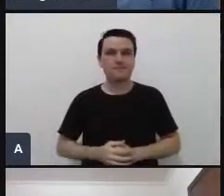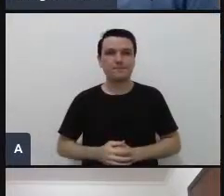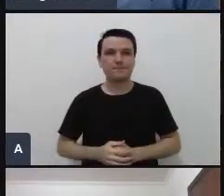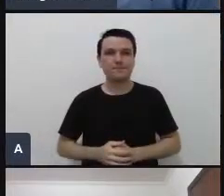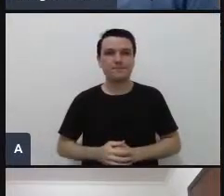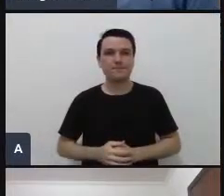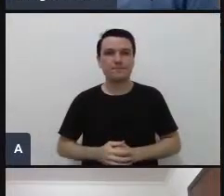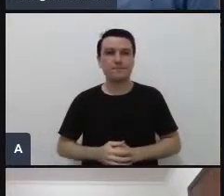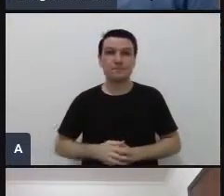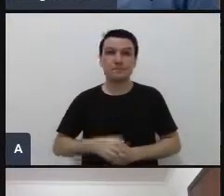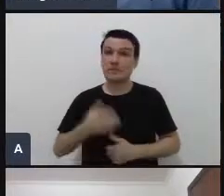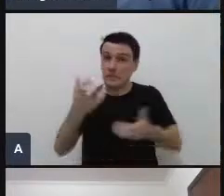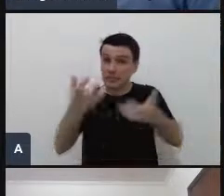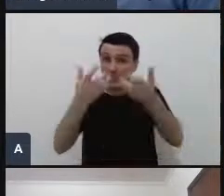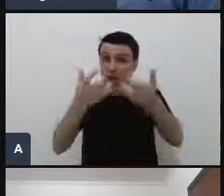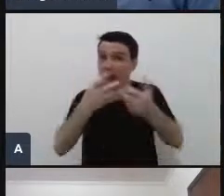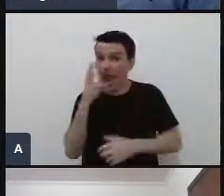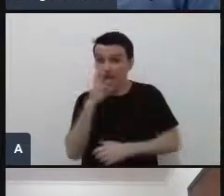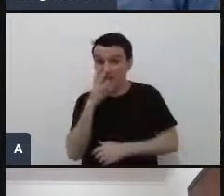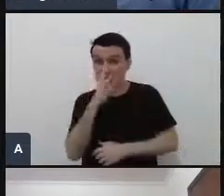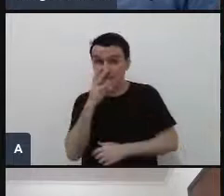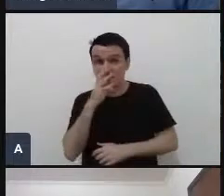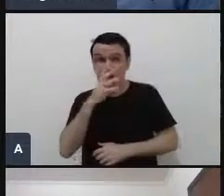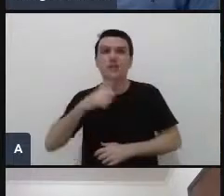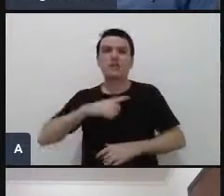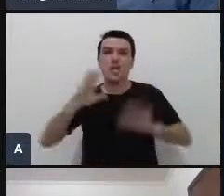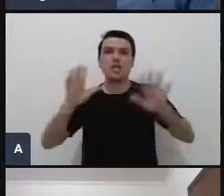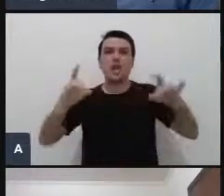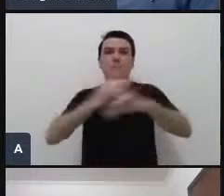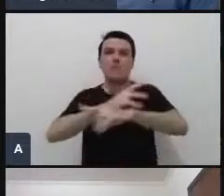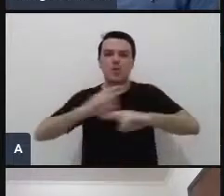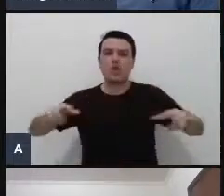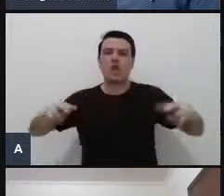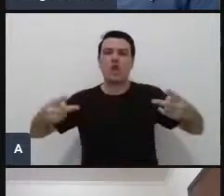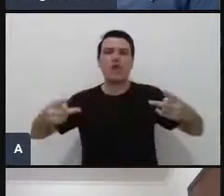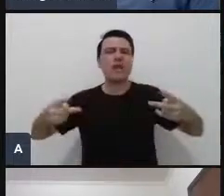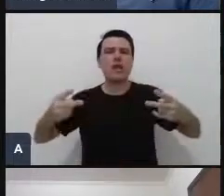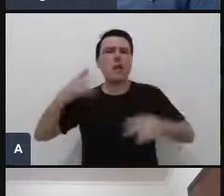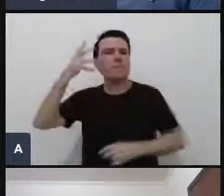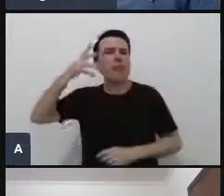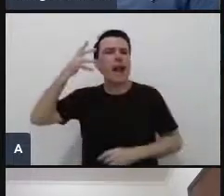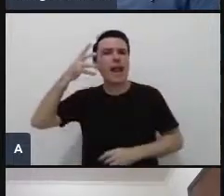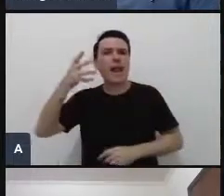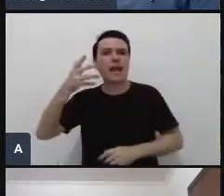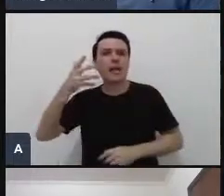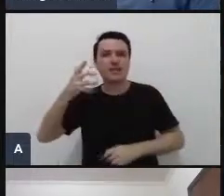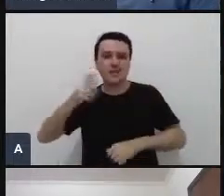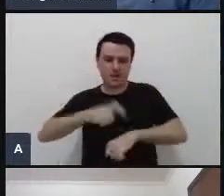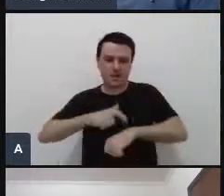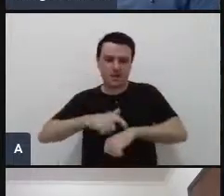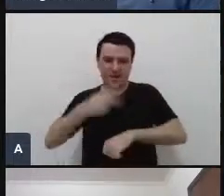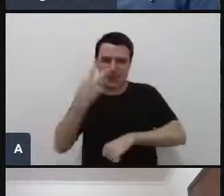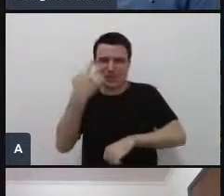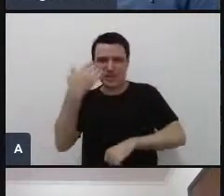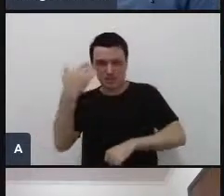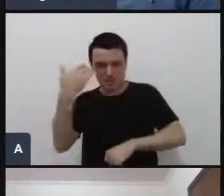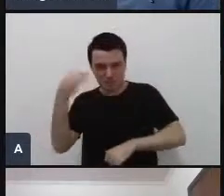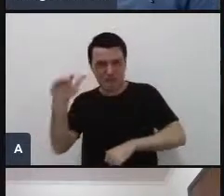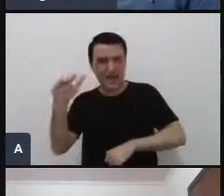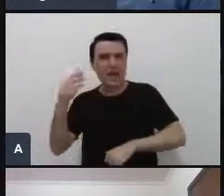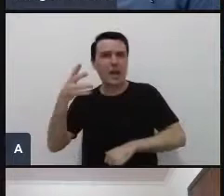quem quiser nos acompanhar também já já temos o link verdadeira transmissão ao vivo o tema da palestra da tarde a partir das 14h30